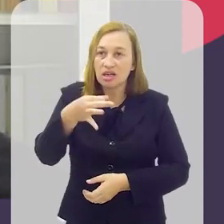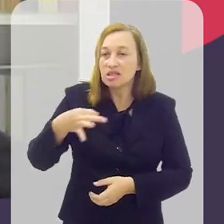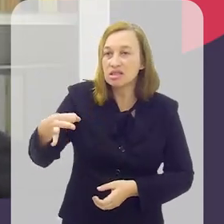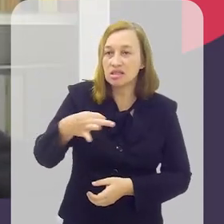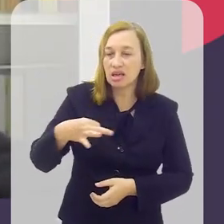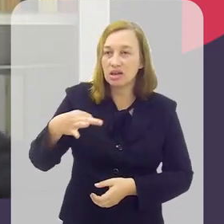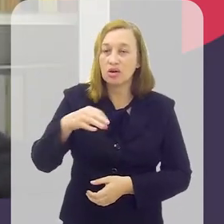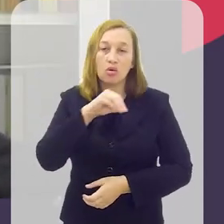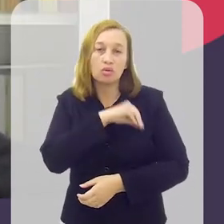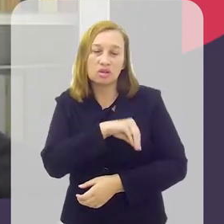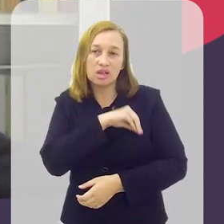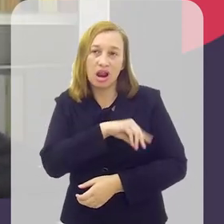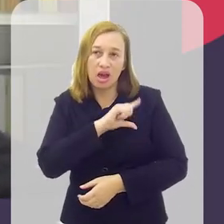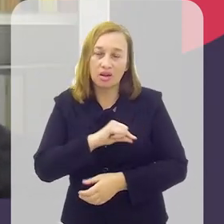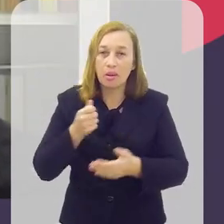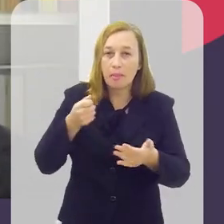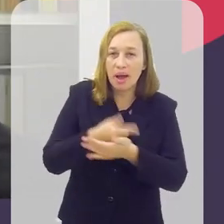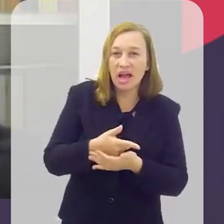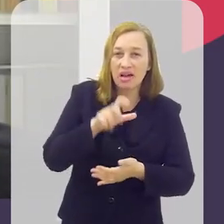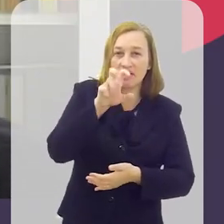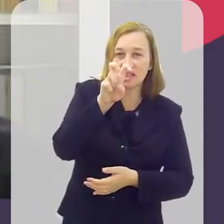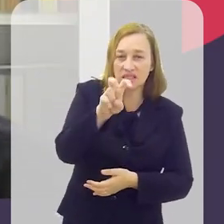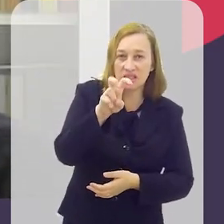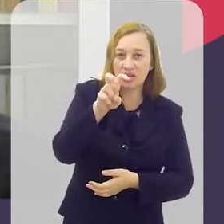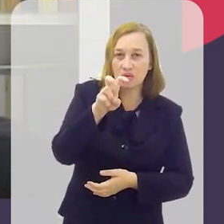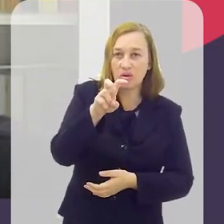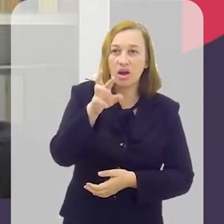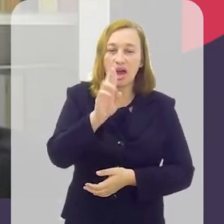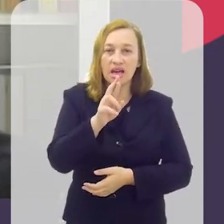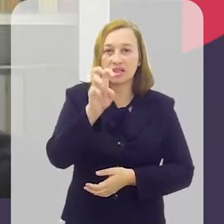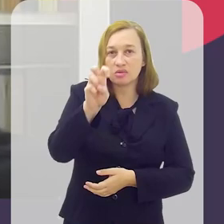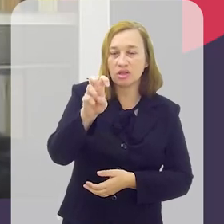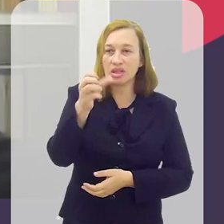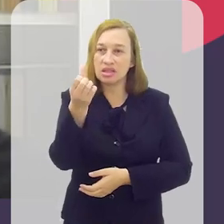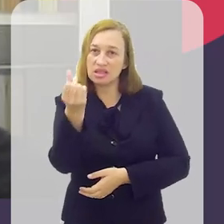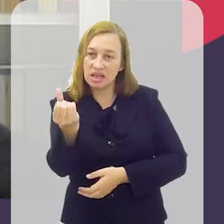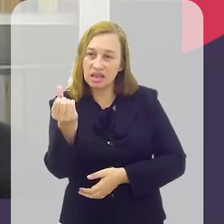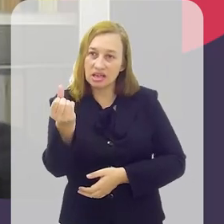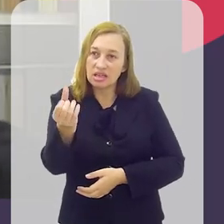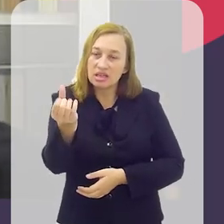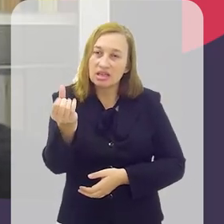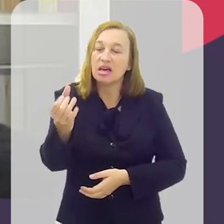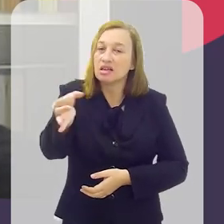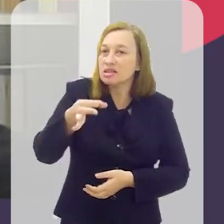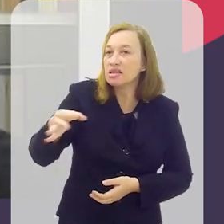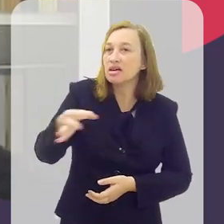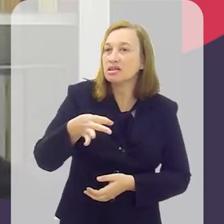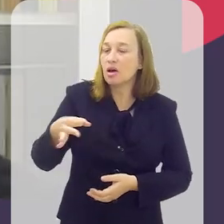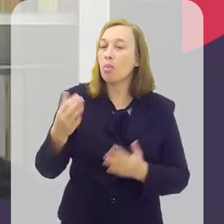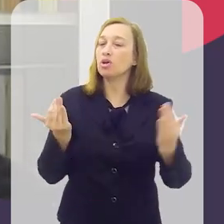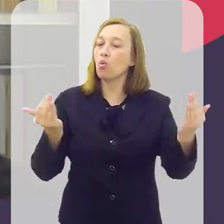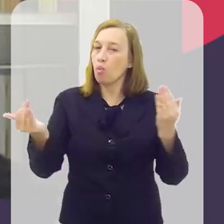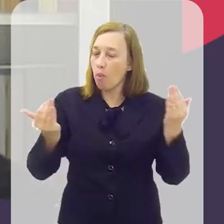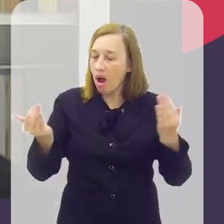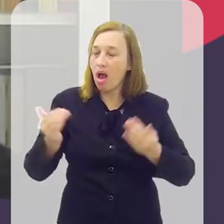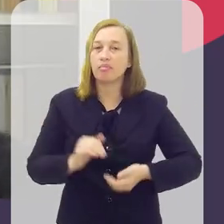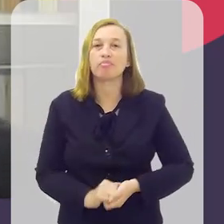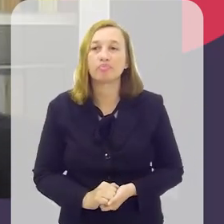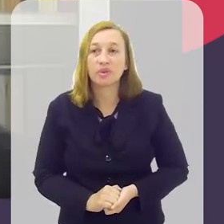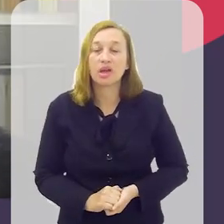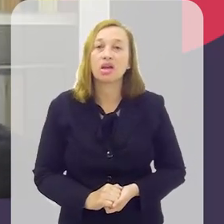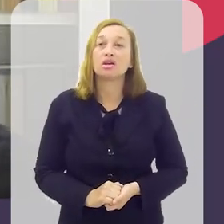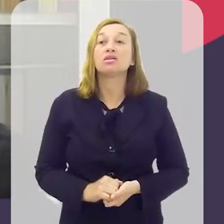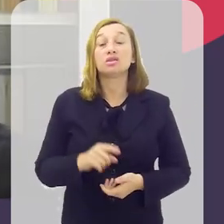enquanto o salário mínimo na época pagava R 5,56. Só para a gente ter um nível de comparação, né?